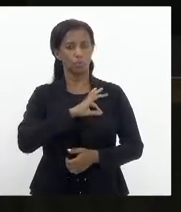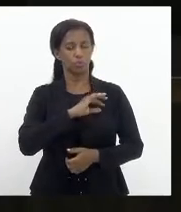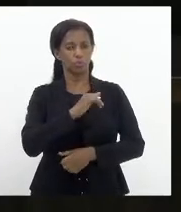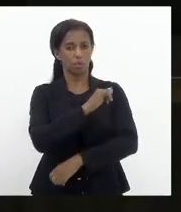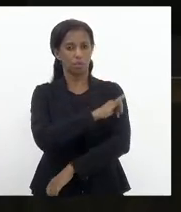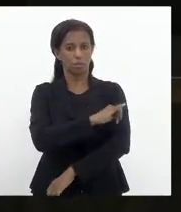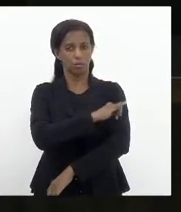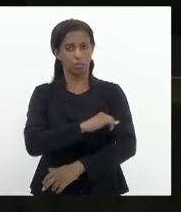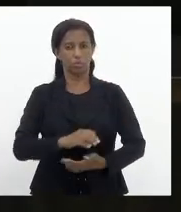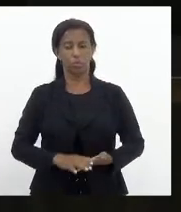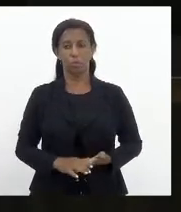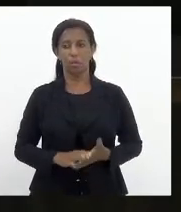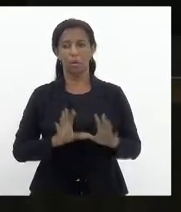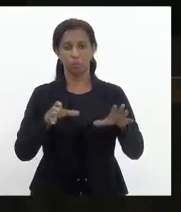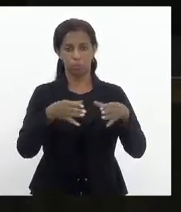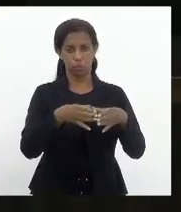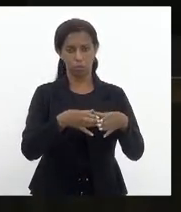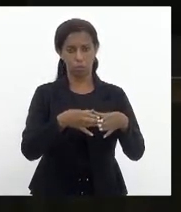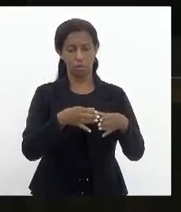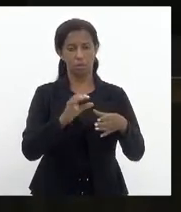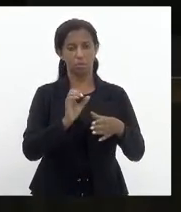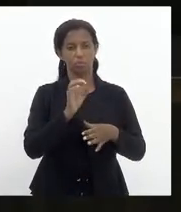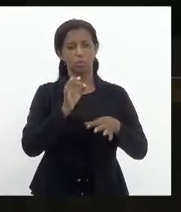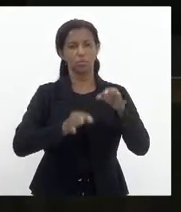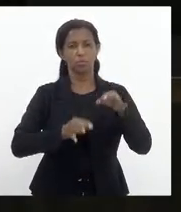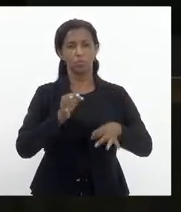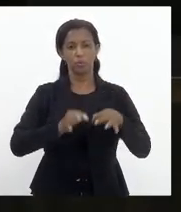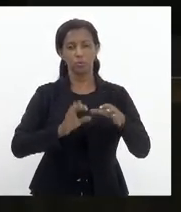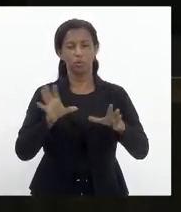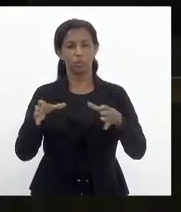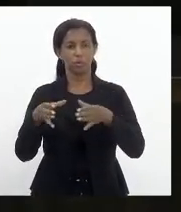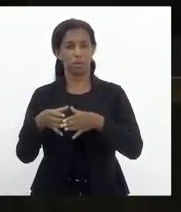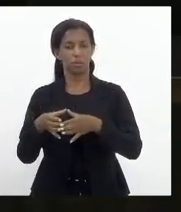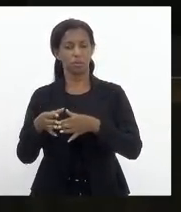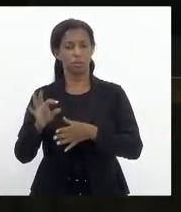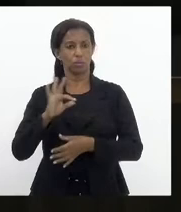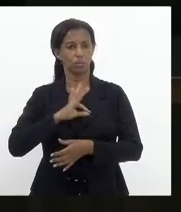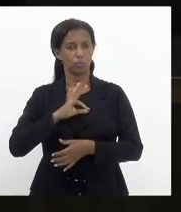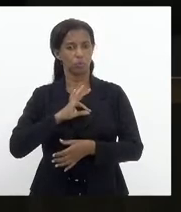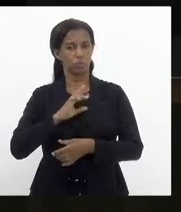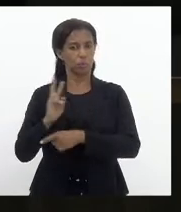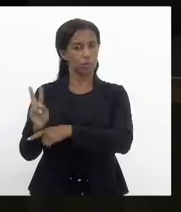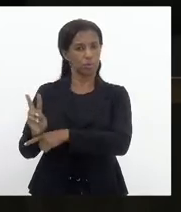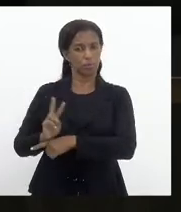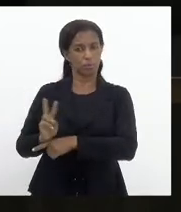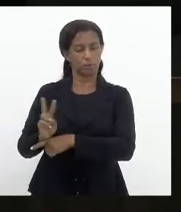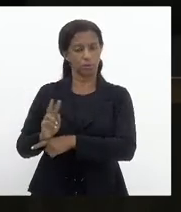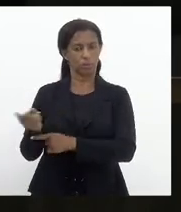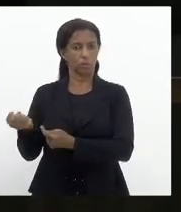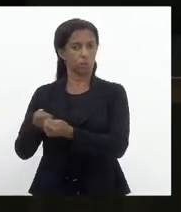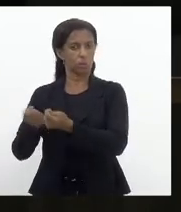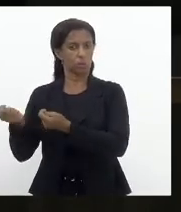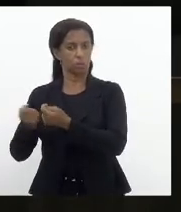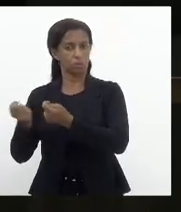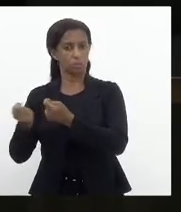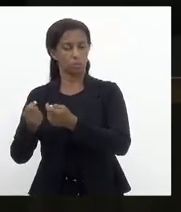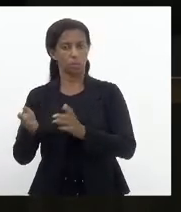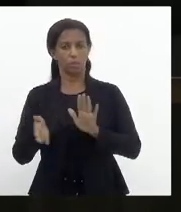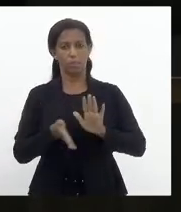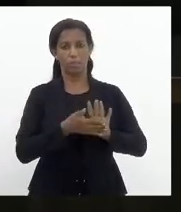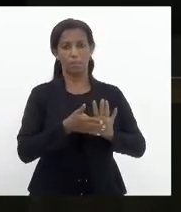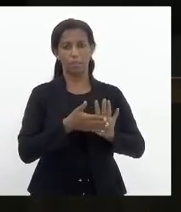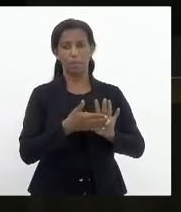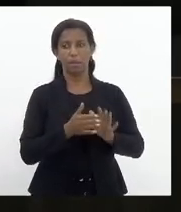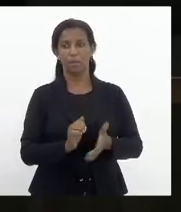Justiça, servidores públicos, segurança pública e assuntos de polícia e de orçamento, finanças, fiscalização financeira e controle. Para emitir